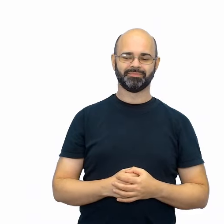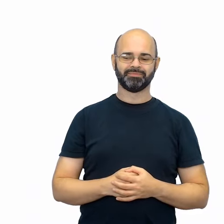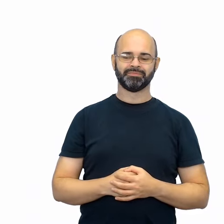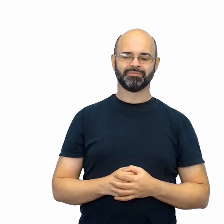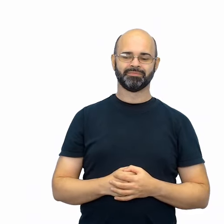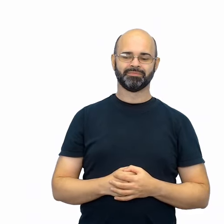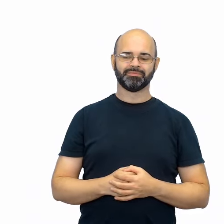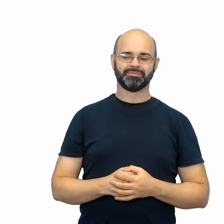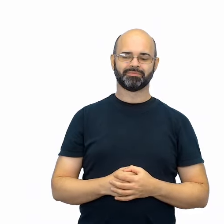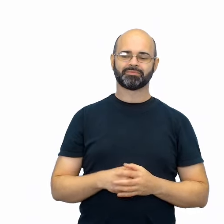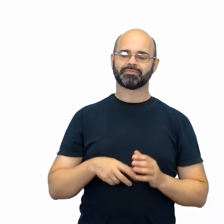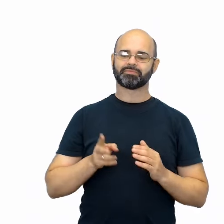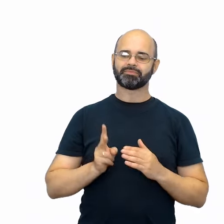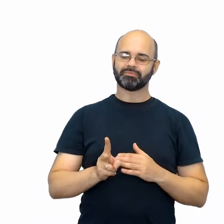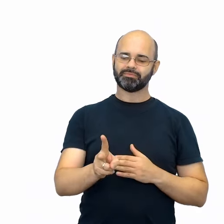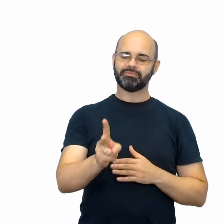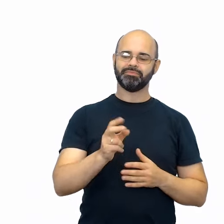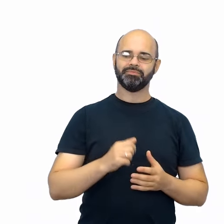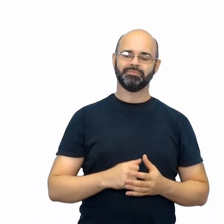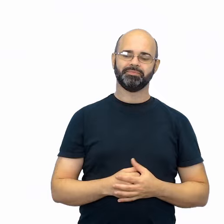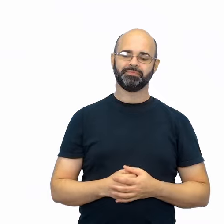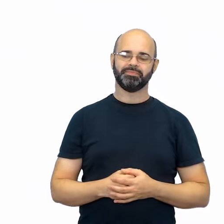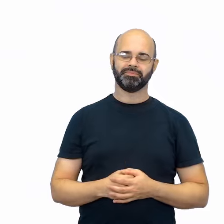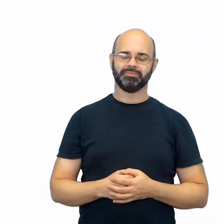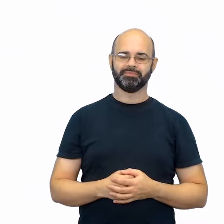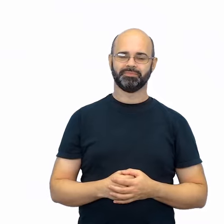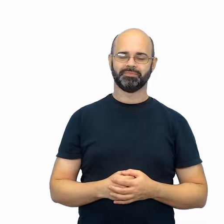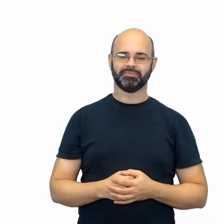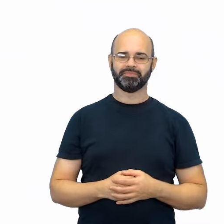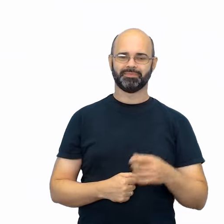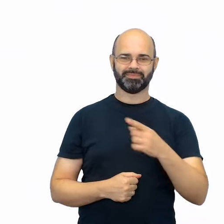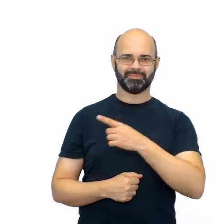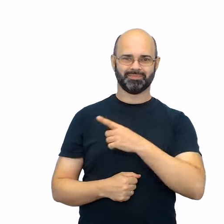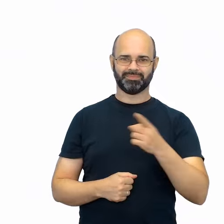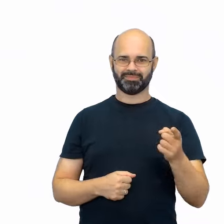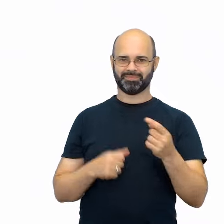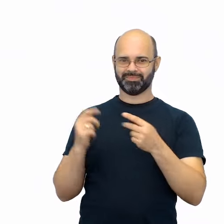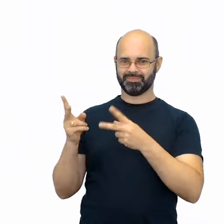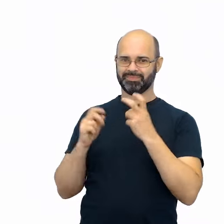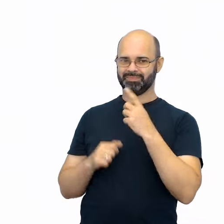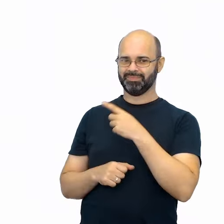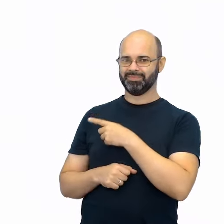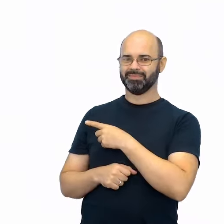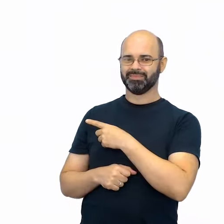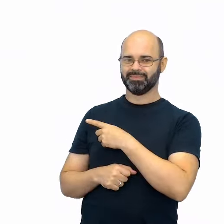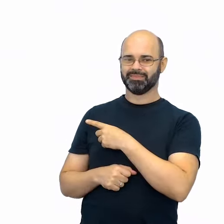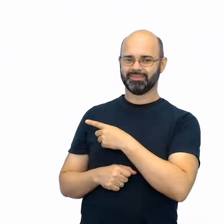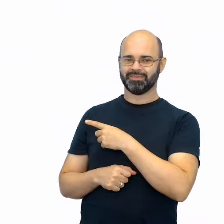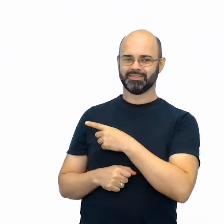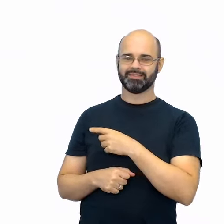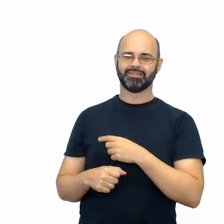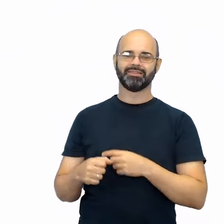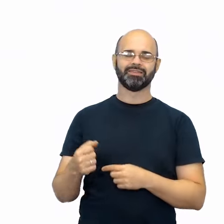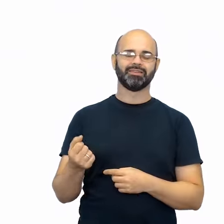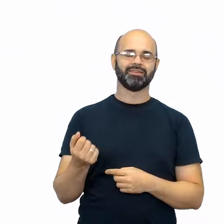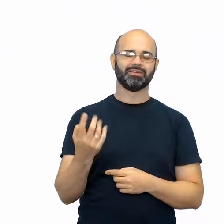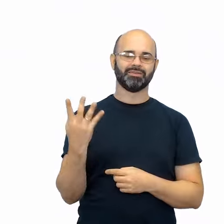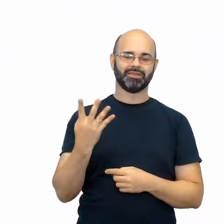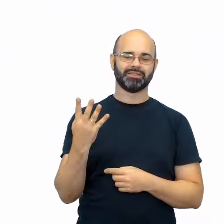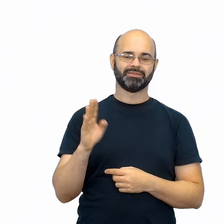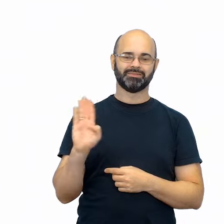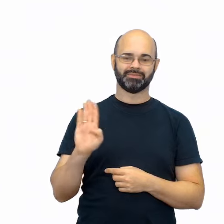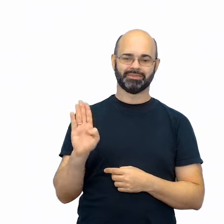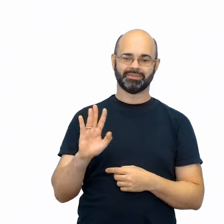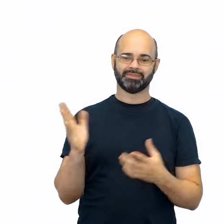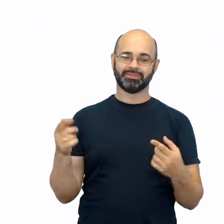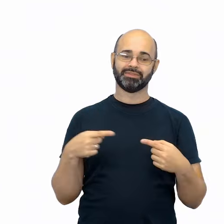como nós podemos observar nesse slide, referente ao quarto de mestre, estamos na